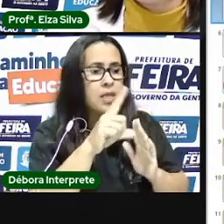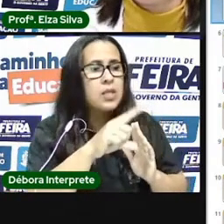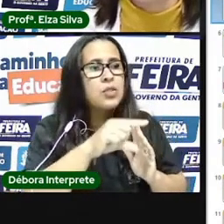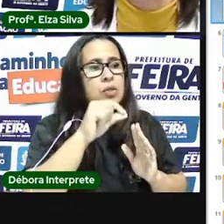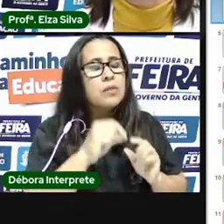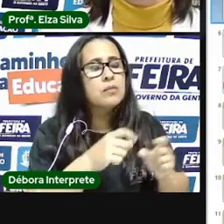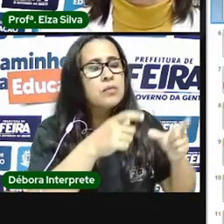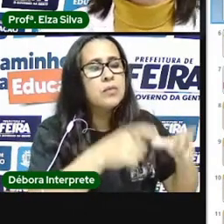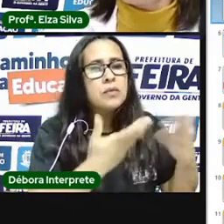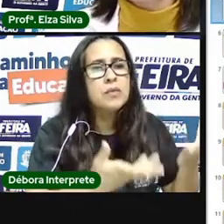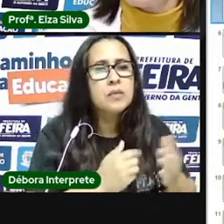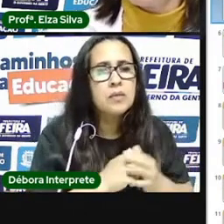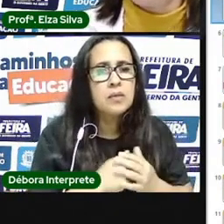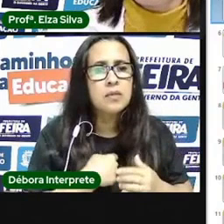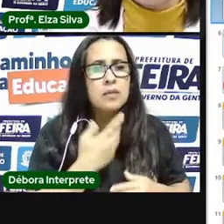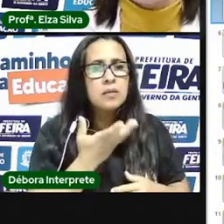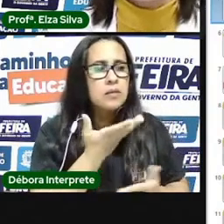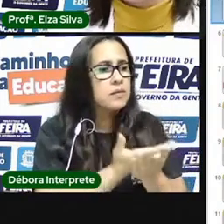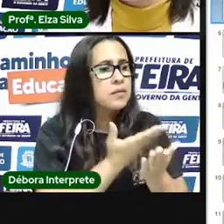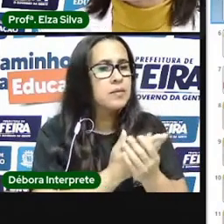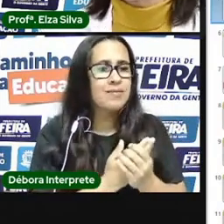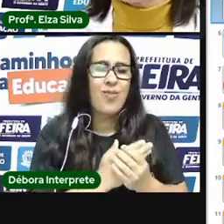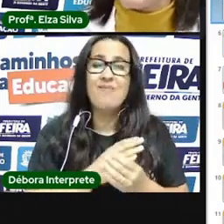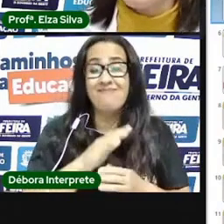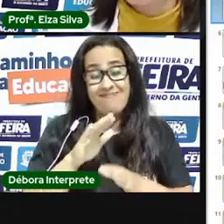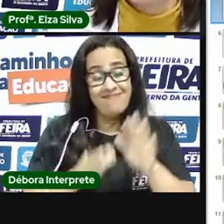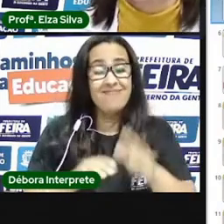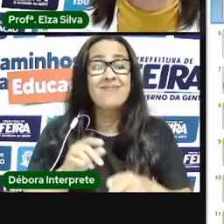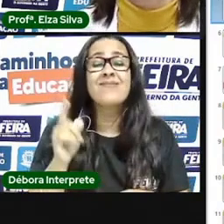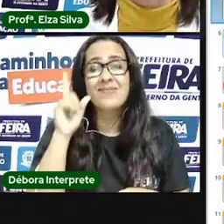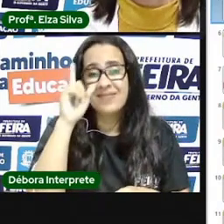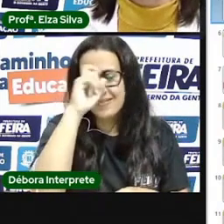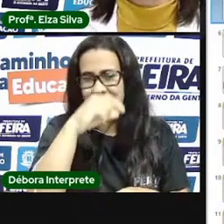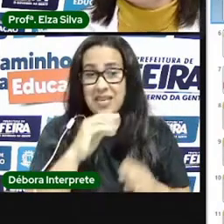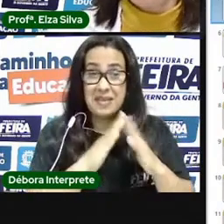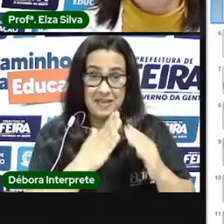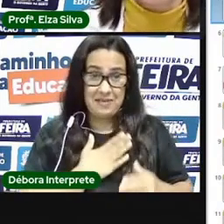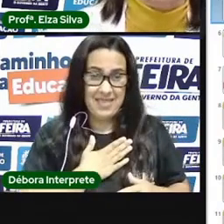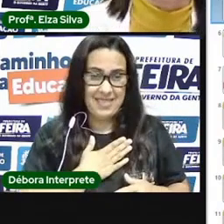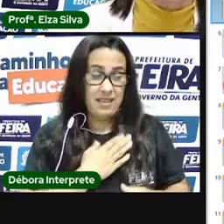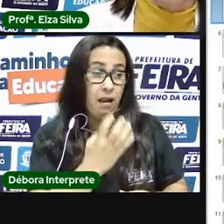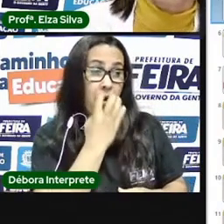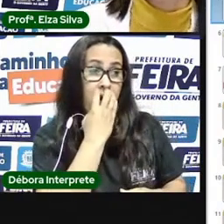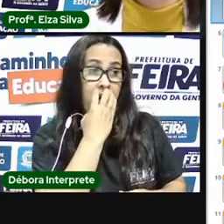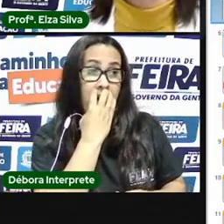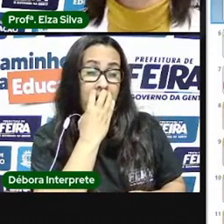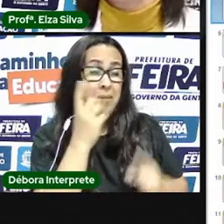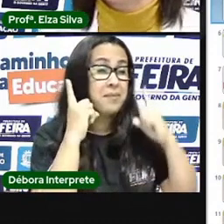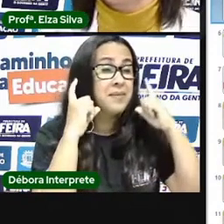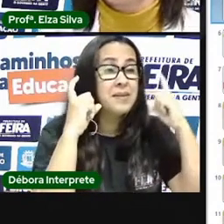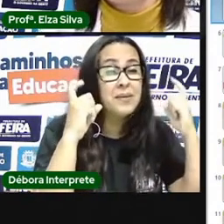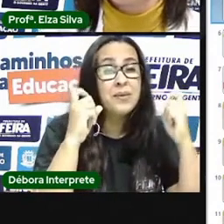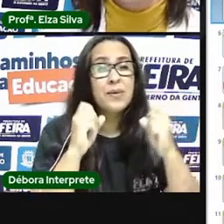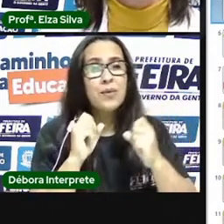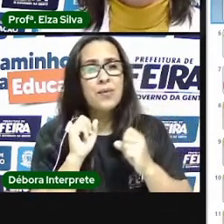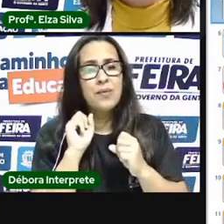difícil, não é? Eu sei como é lá na minha casa. Às vezes o cachorro late, entra um filho falando uma coisa, reclamando de